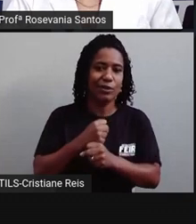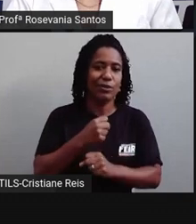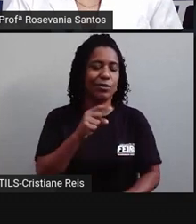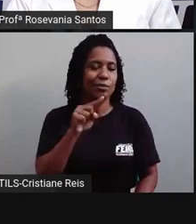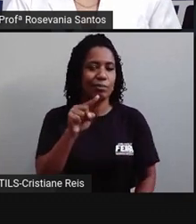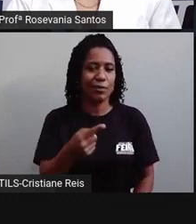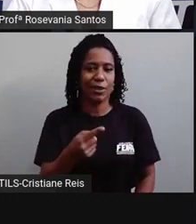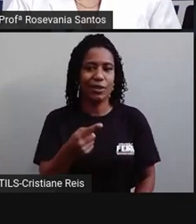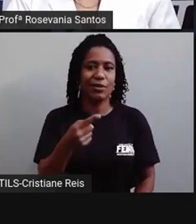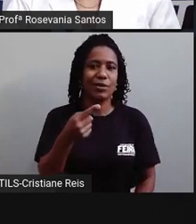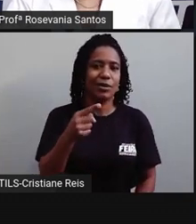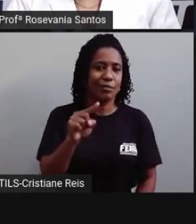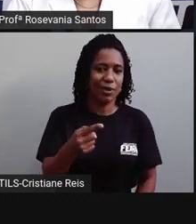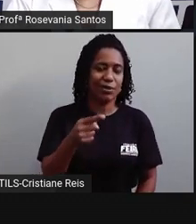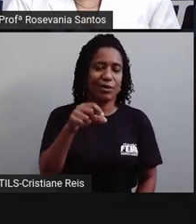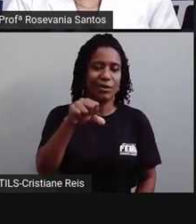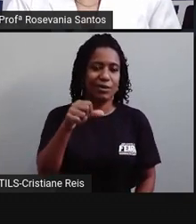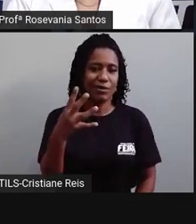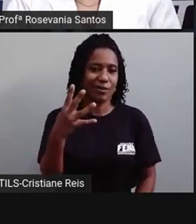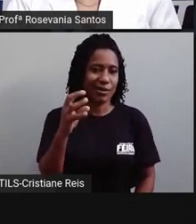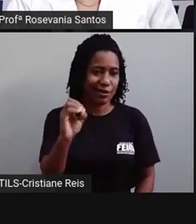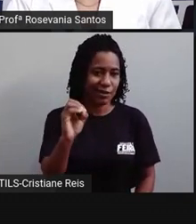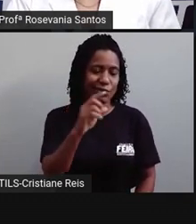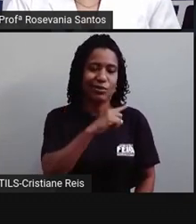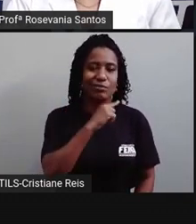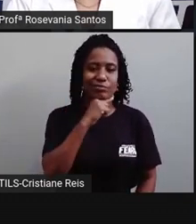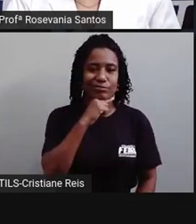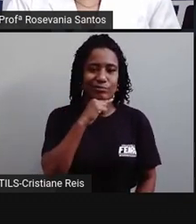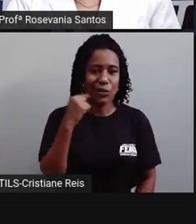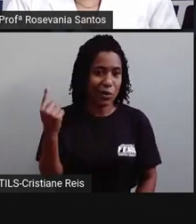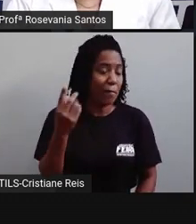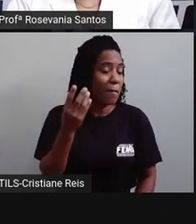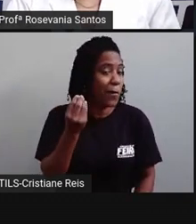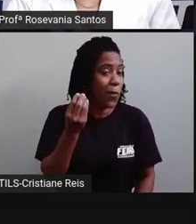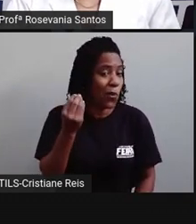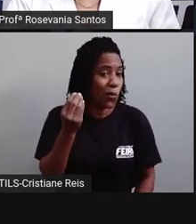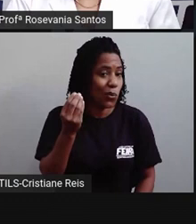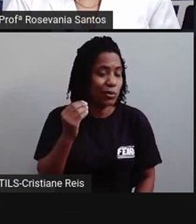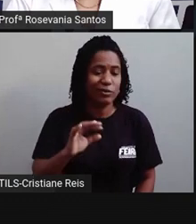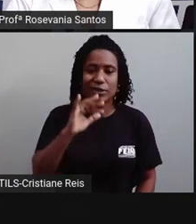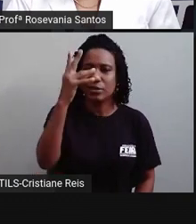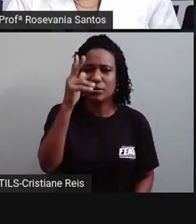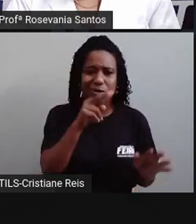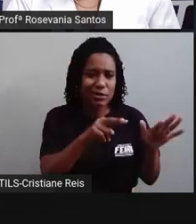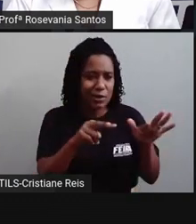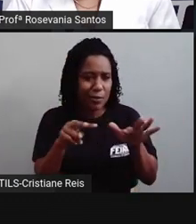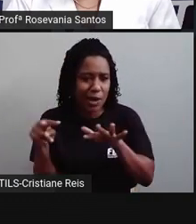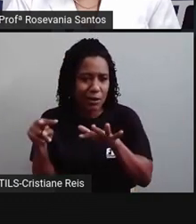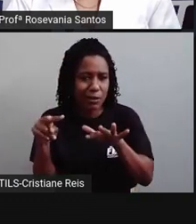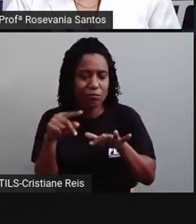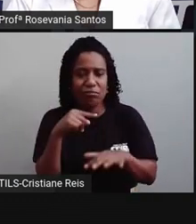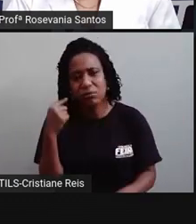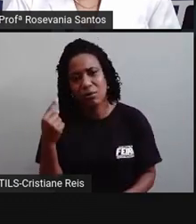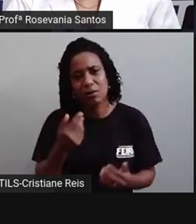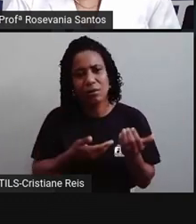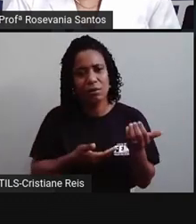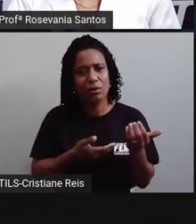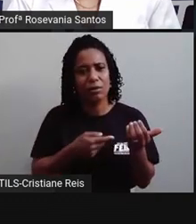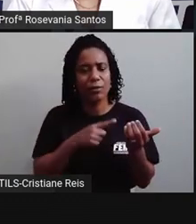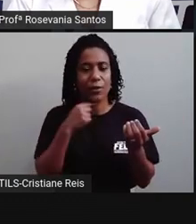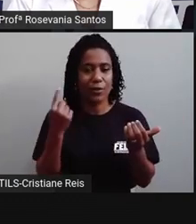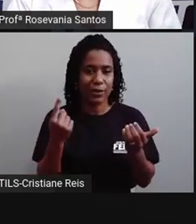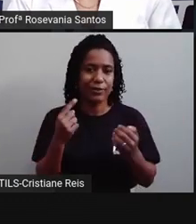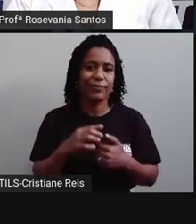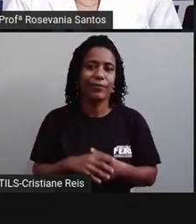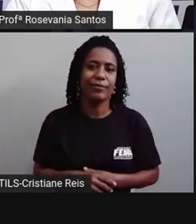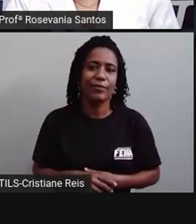daquele mal de sete dias que o pessoal colocava, e em 1950 ainda continuou muito, se bem, para falar a verdade, até 2017, ainda considero